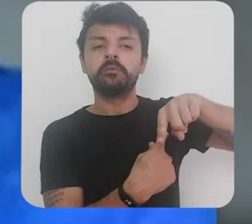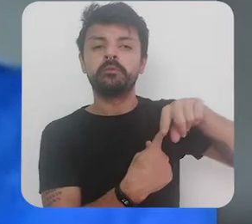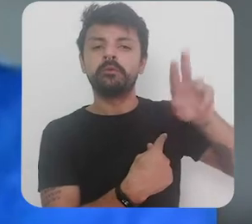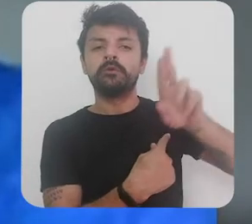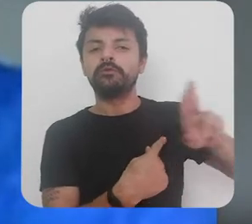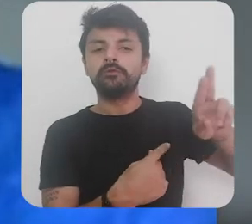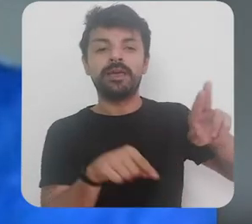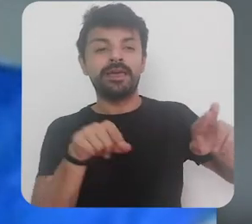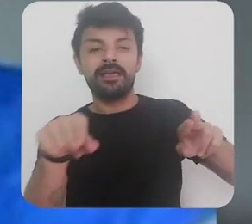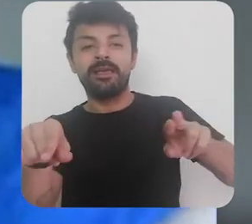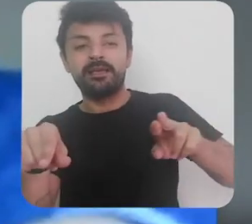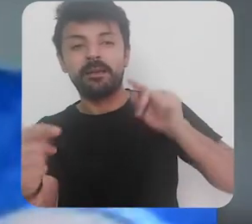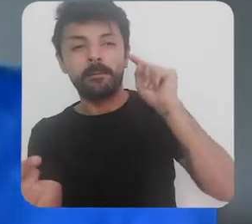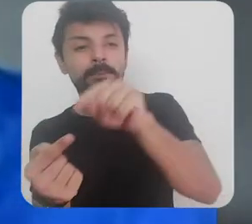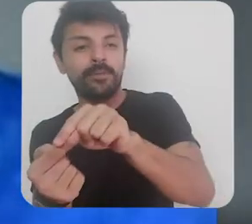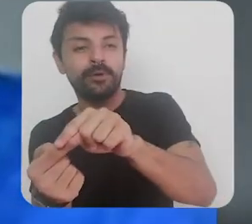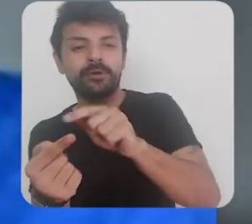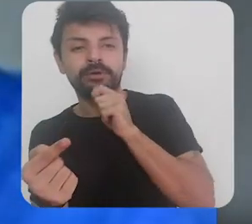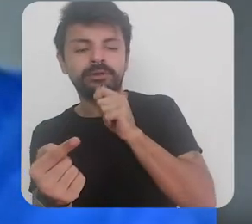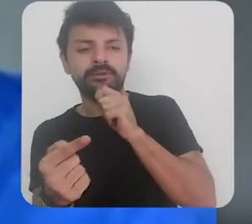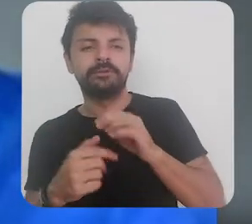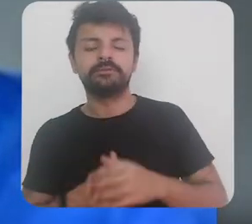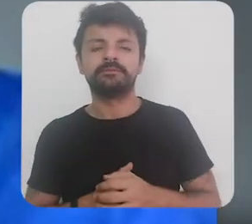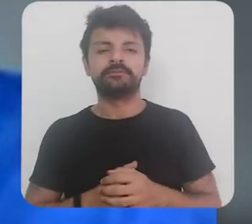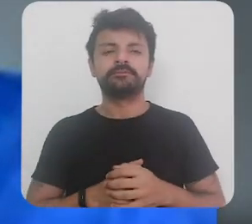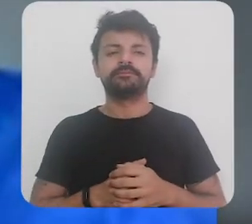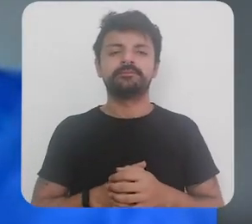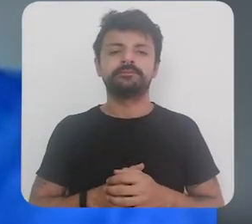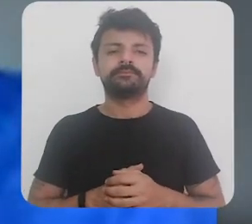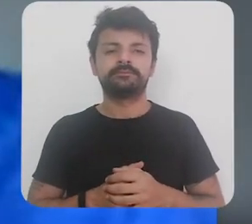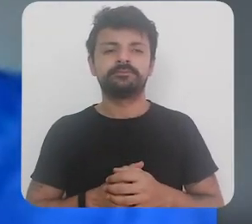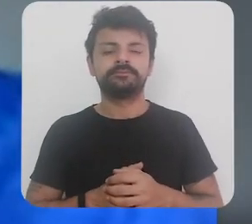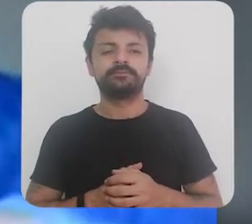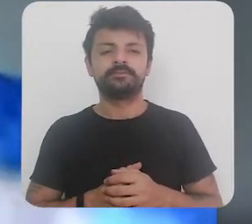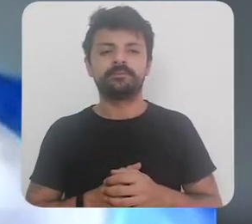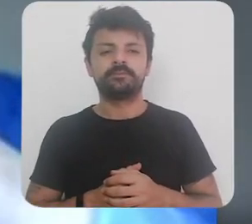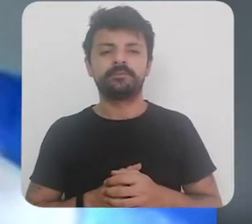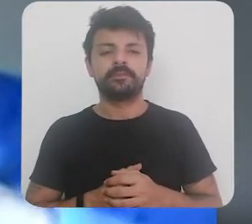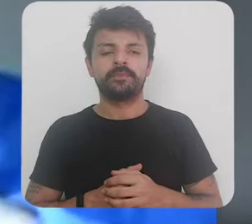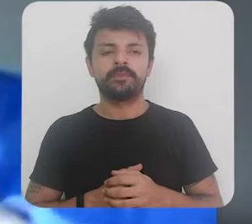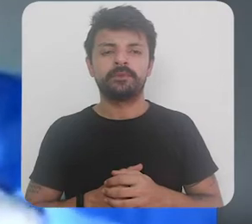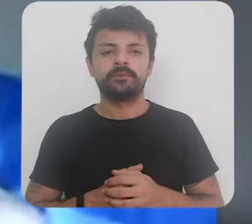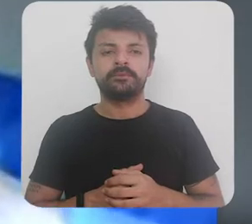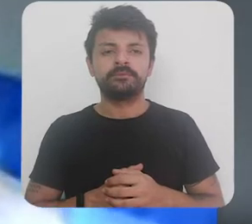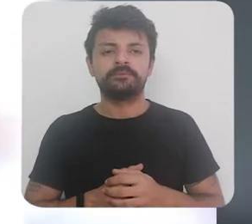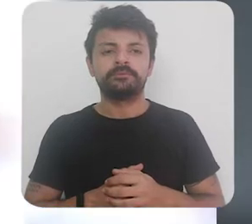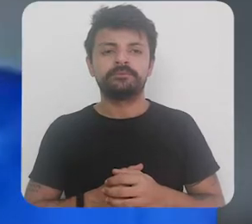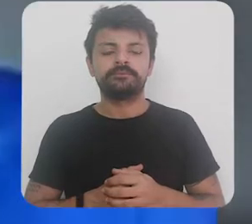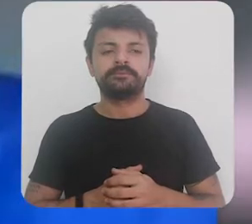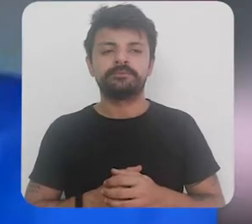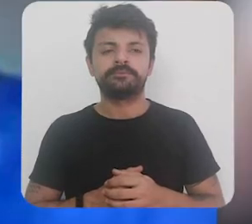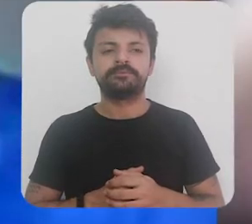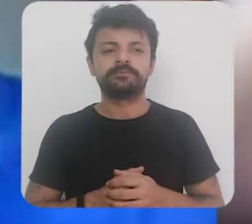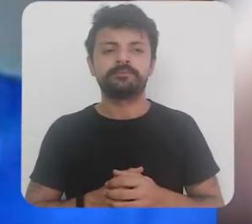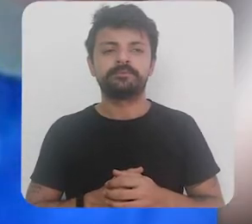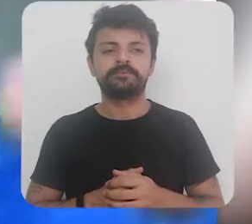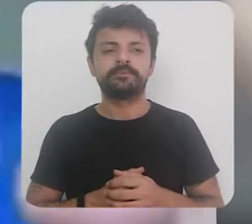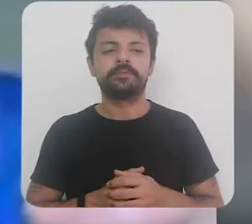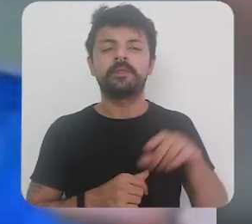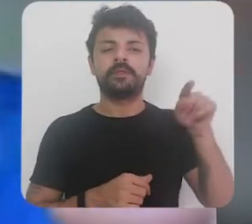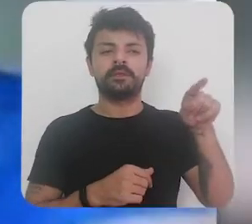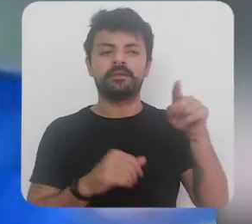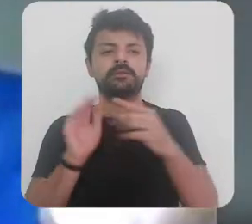e aqui embaixo não chega o pedreiro lá da função não chega nada talvez